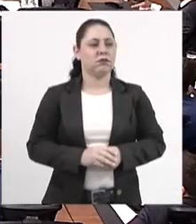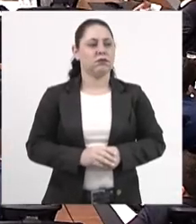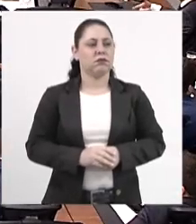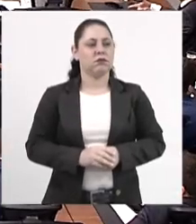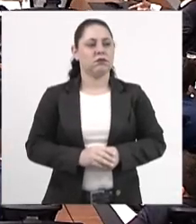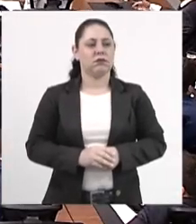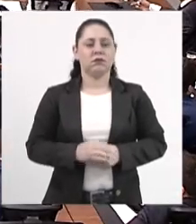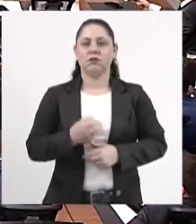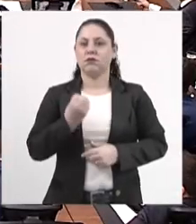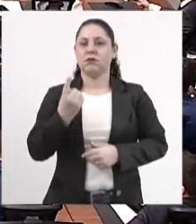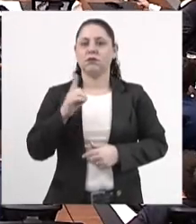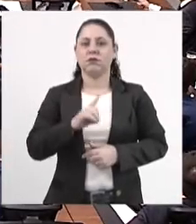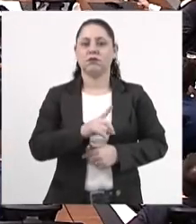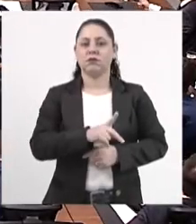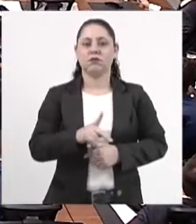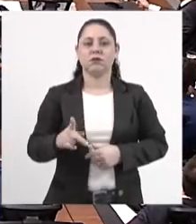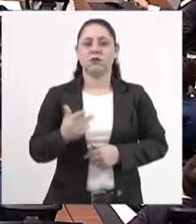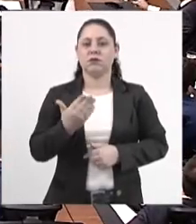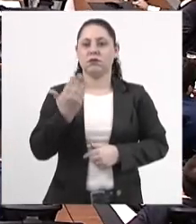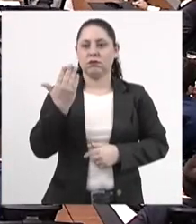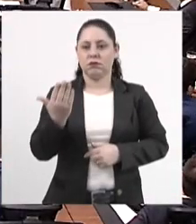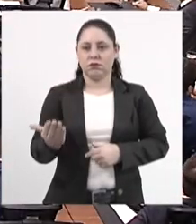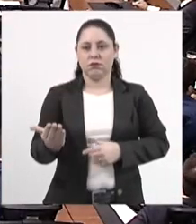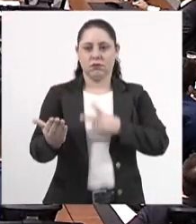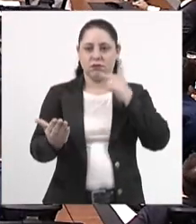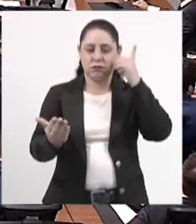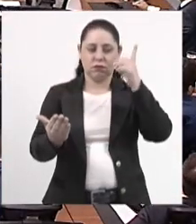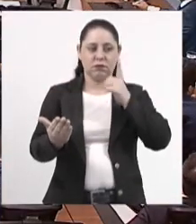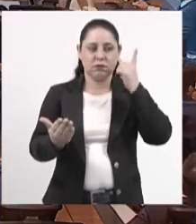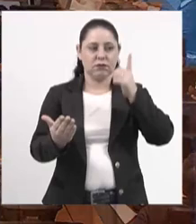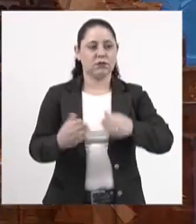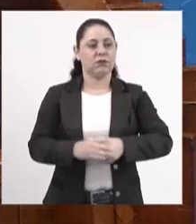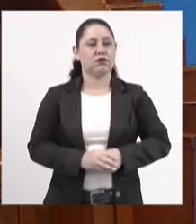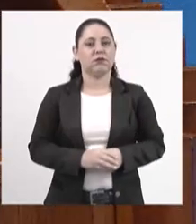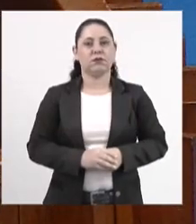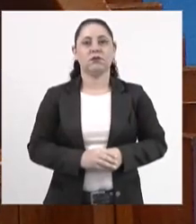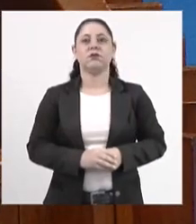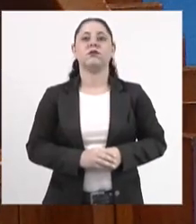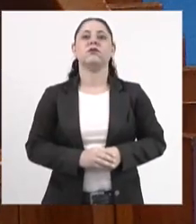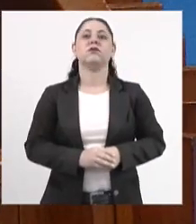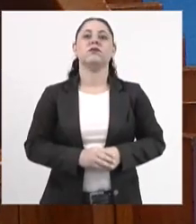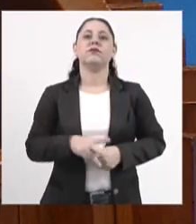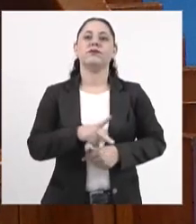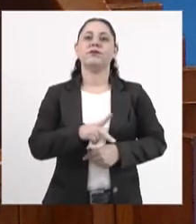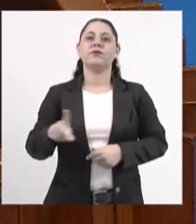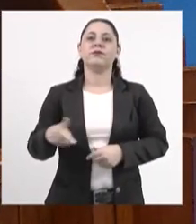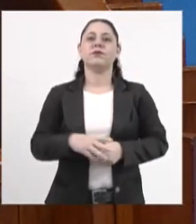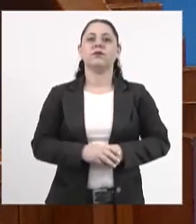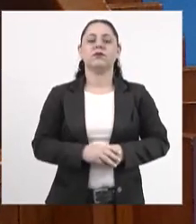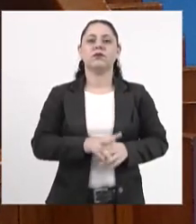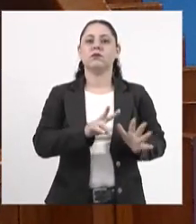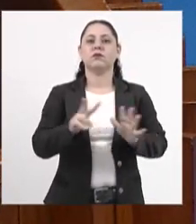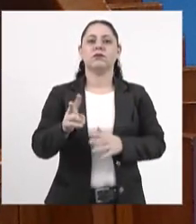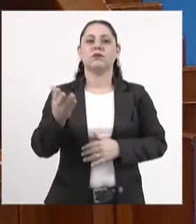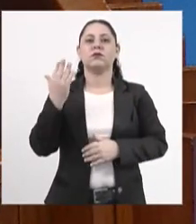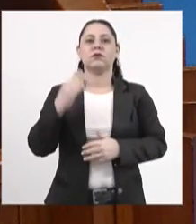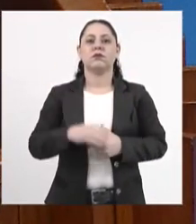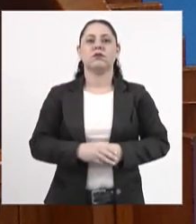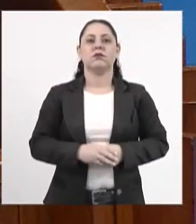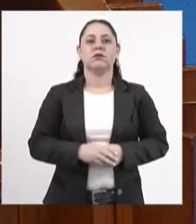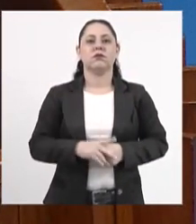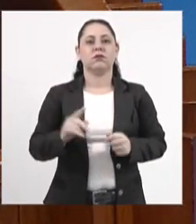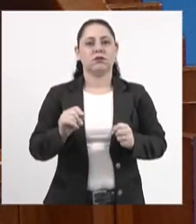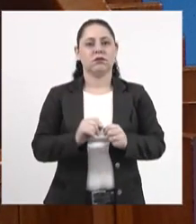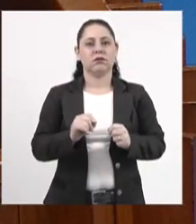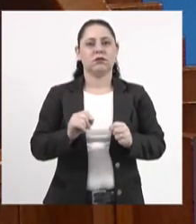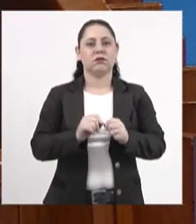Bom dia, senhor presidente, bom dia, nobres colegas deputados. Presidente, na semana passada nós fizemos